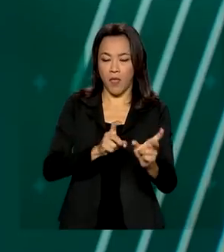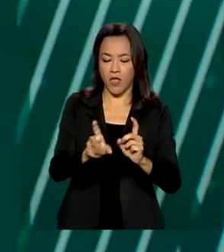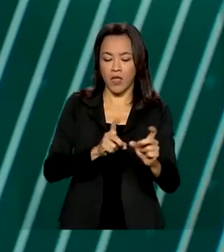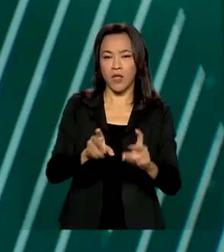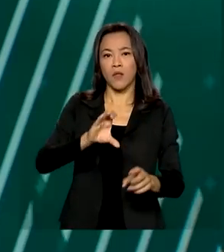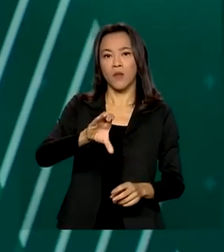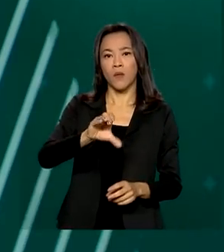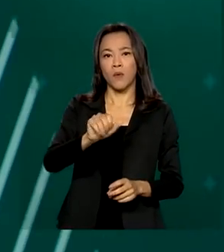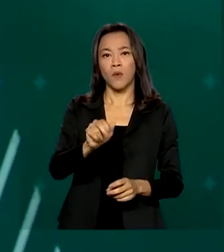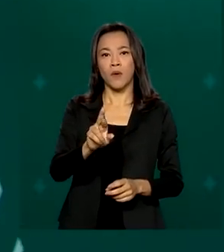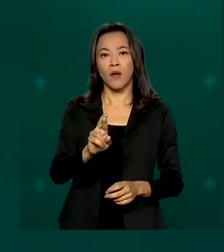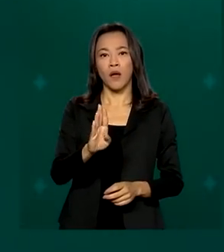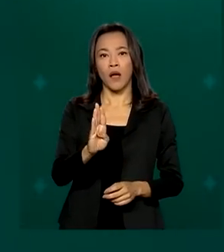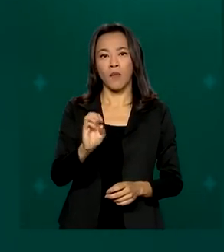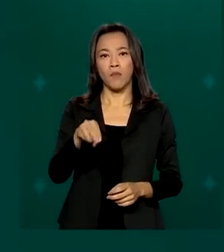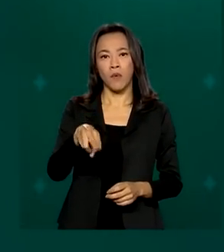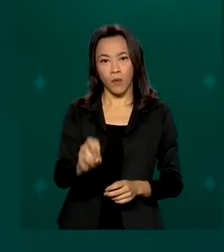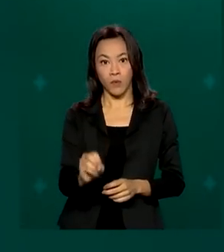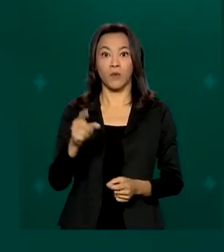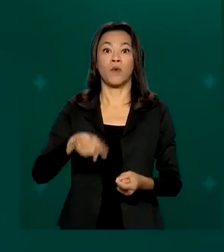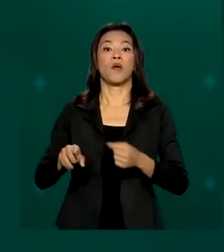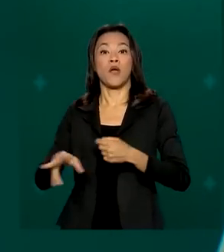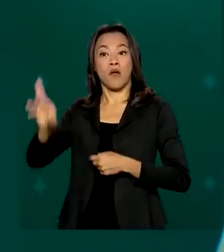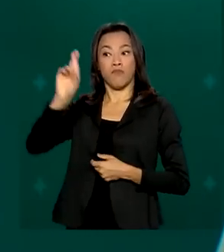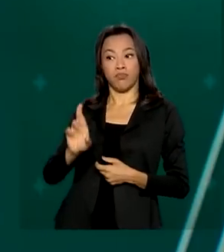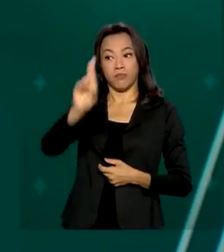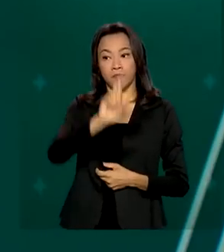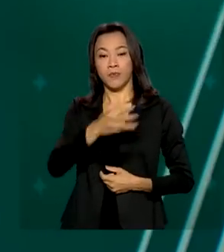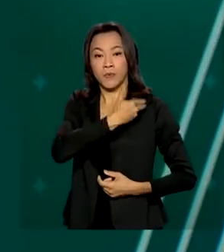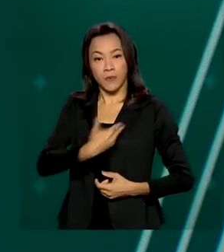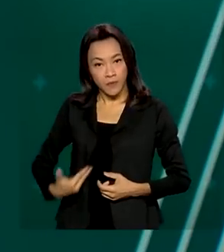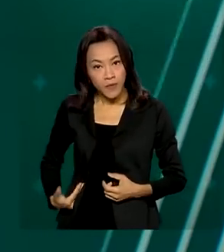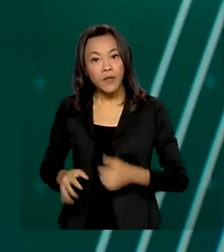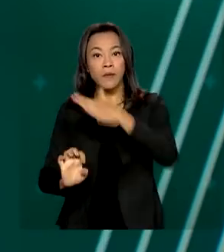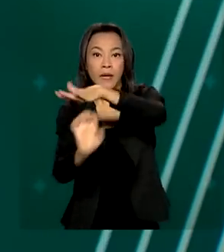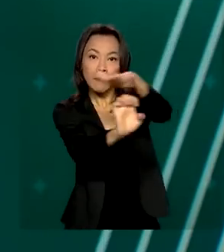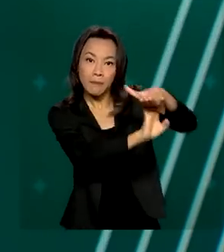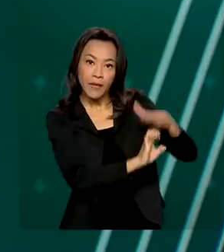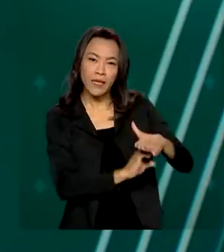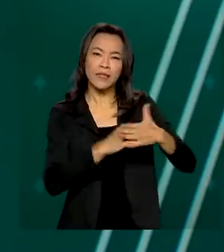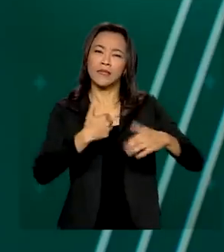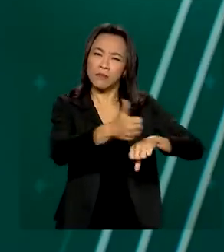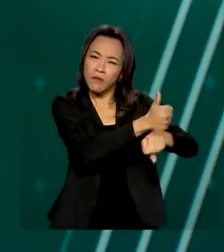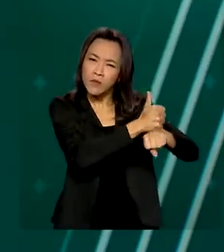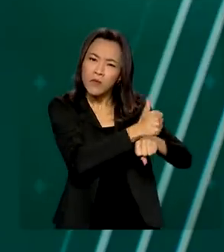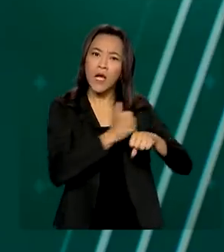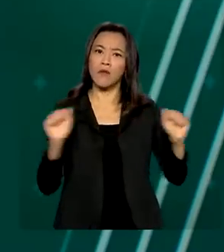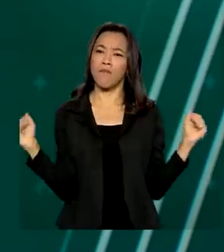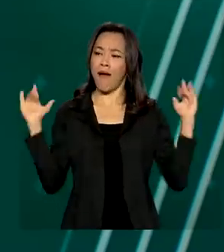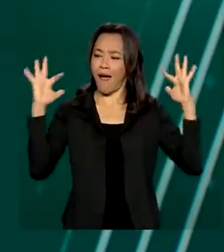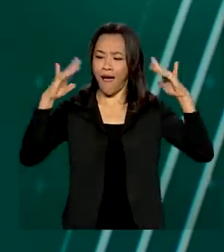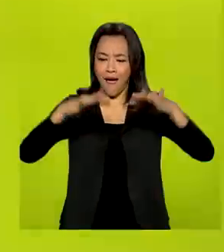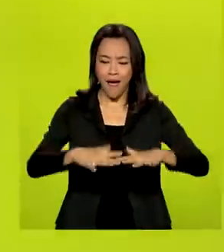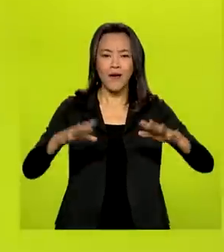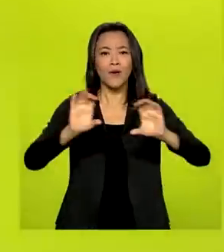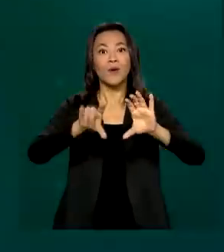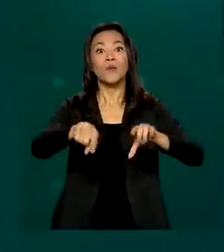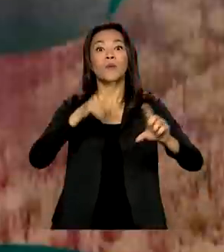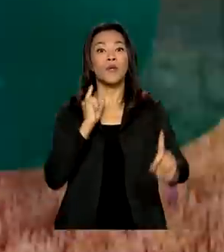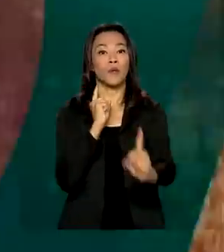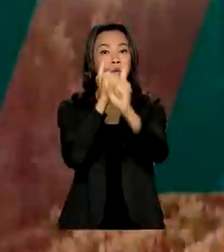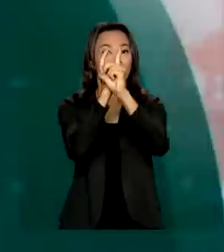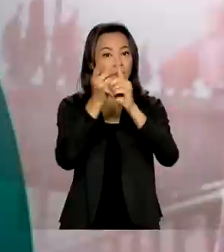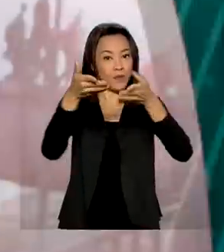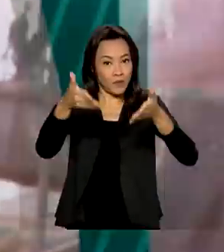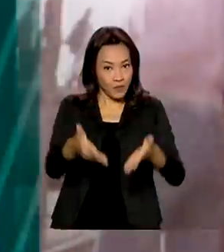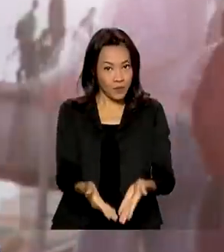representantes do governo, especialistas, empresas e o setor produtivo participam, a partir de hoje, do Congresso Mercado Global de